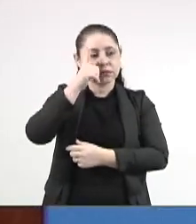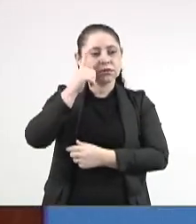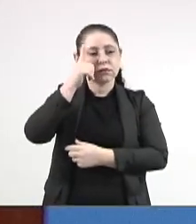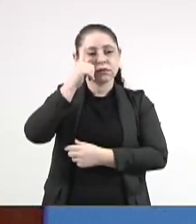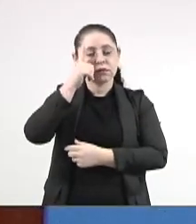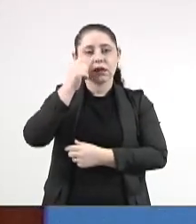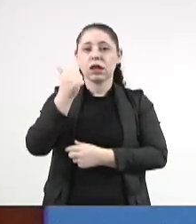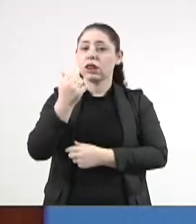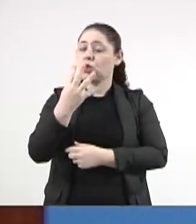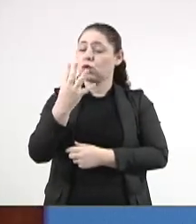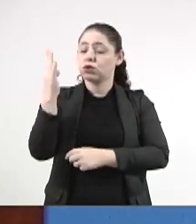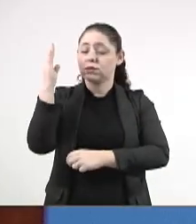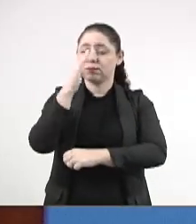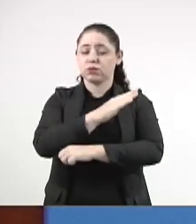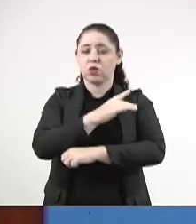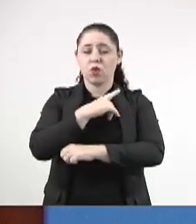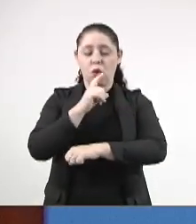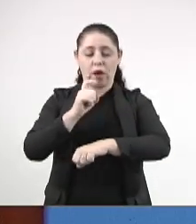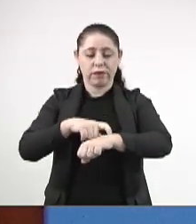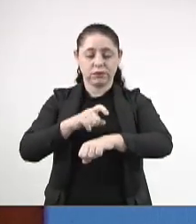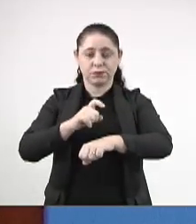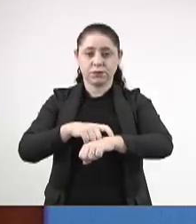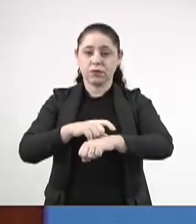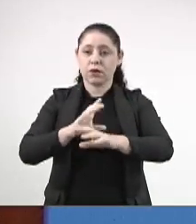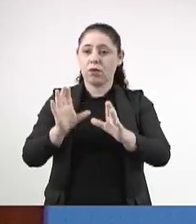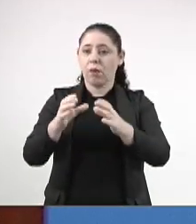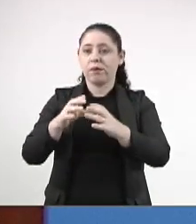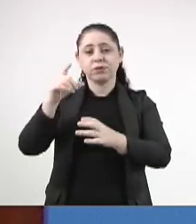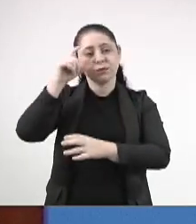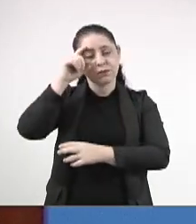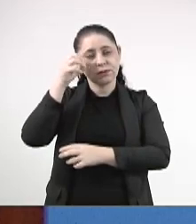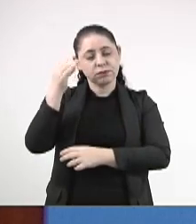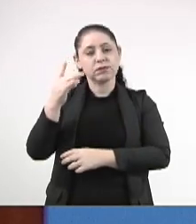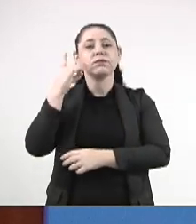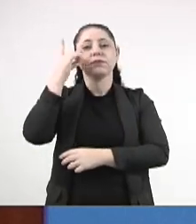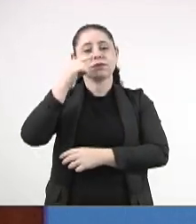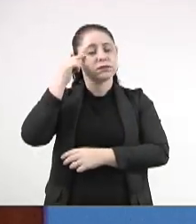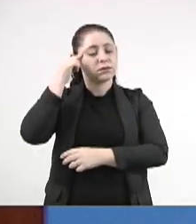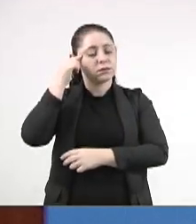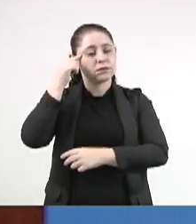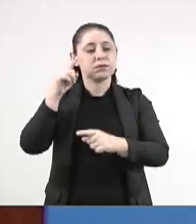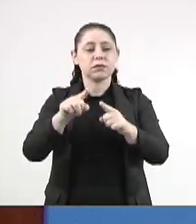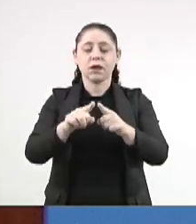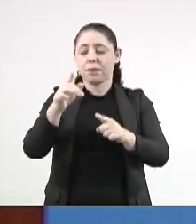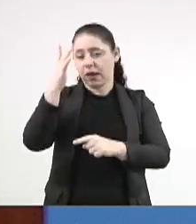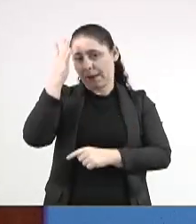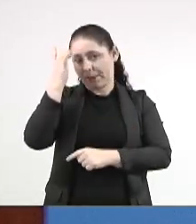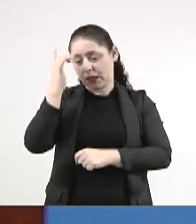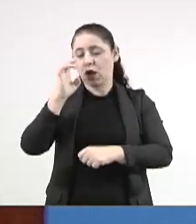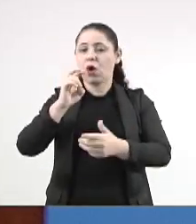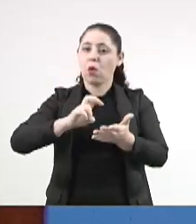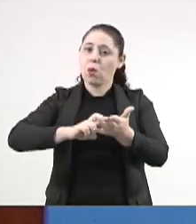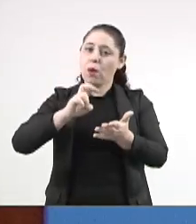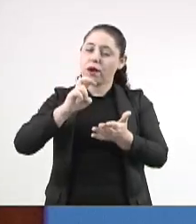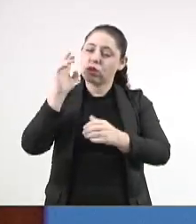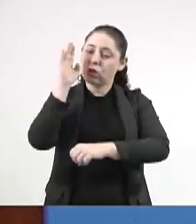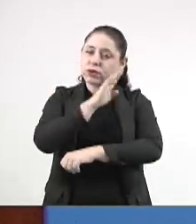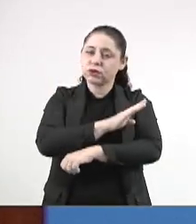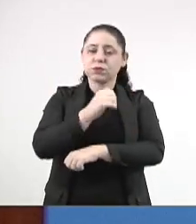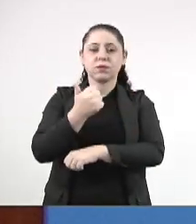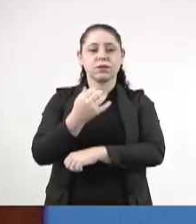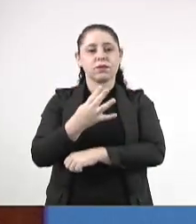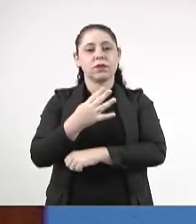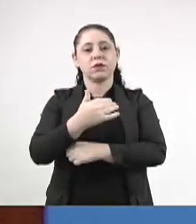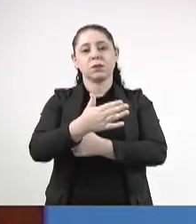plenário, 14 horas, os outros membros, Pedro Oceano Neto e deputado Roberto Rachioca. Amanhã, às 14 horas, no gabinete do